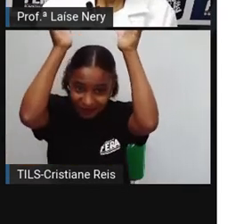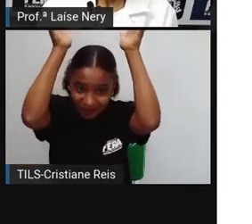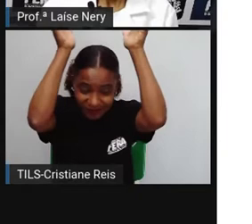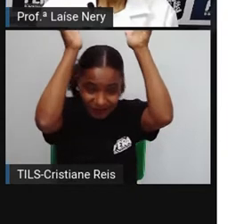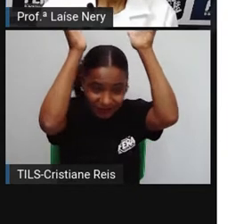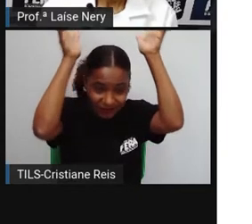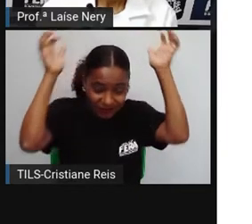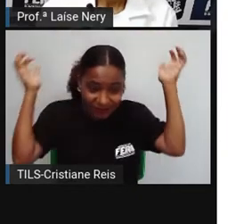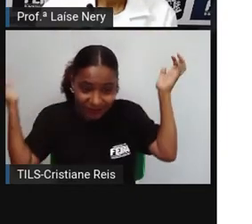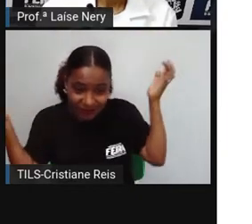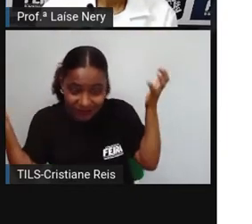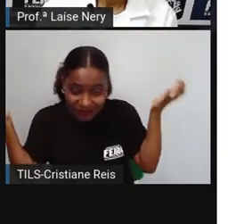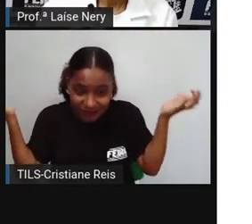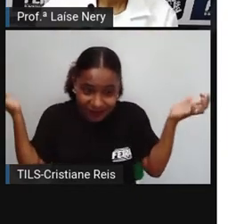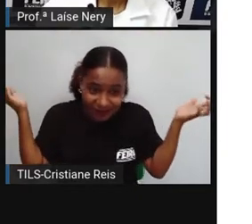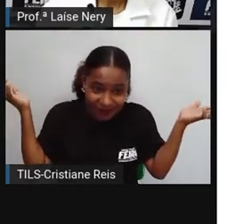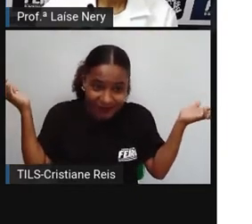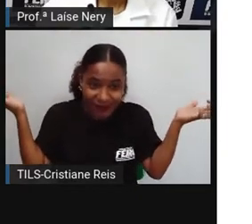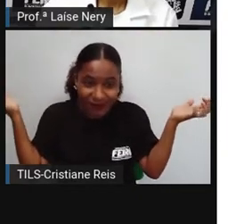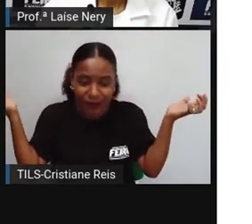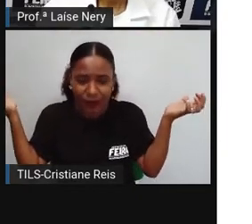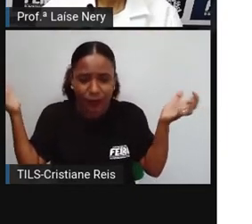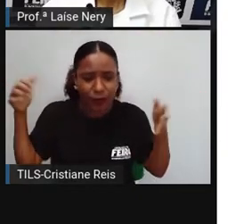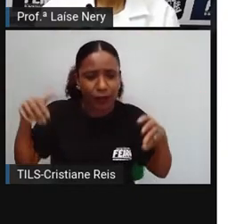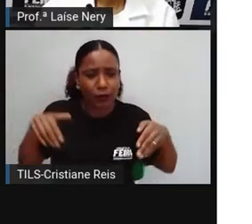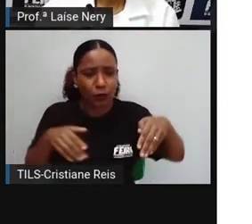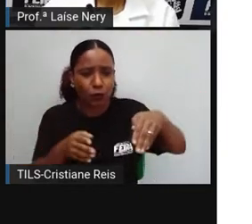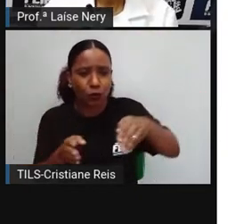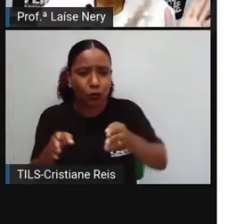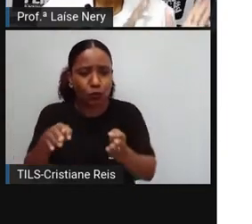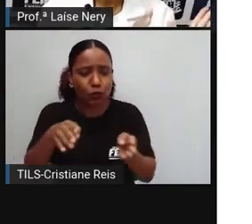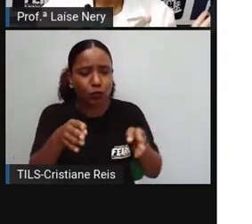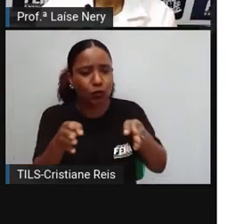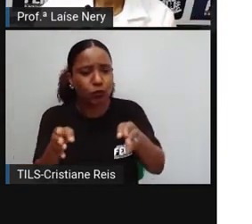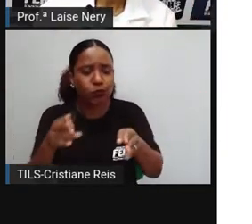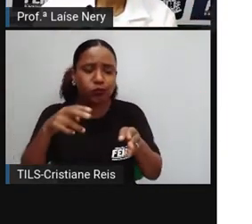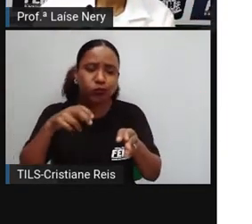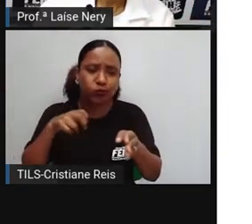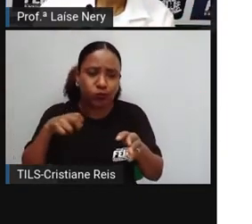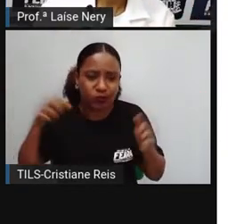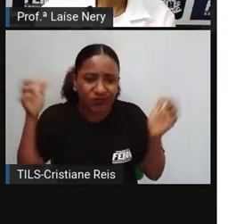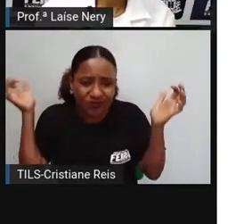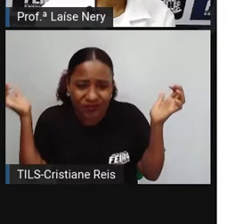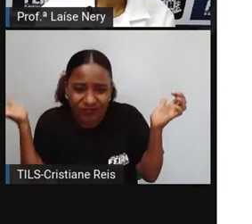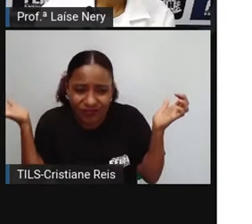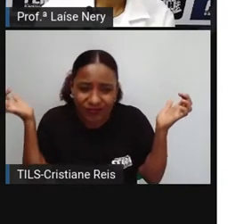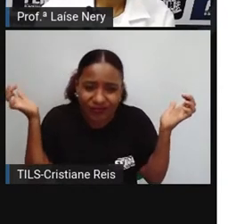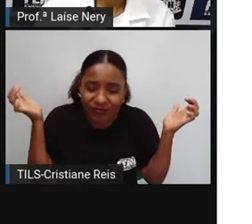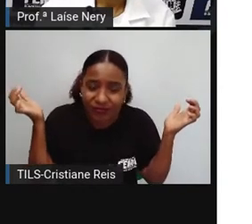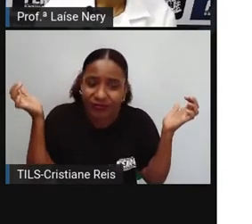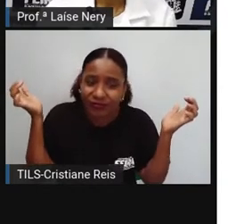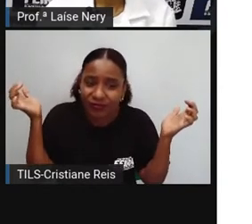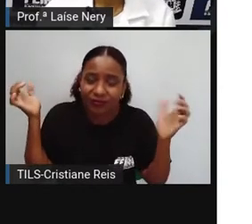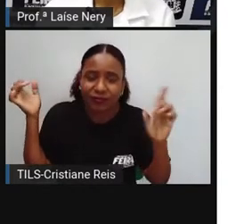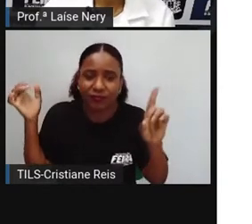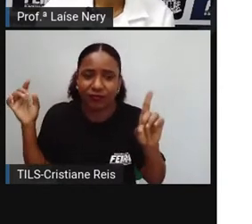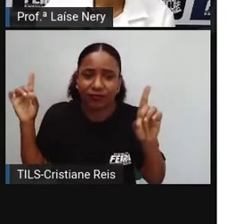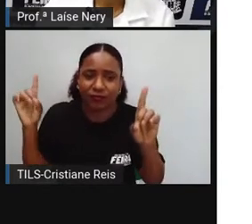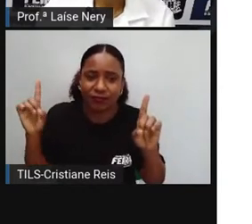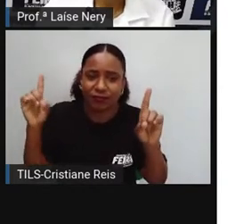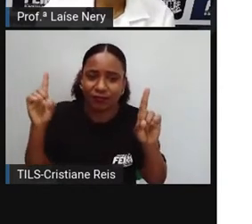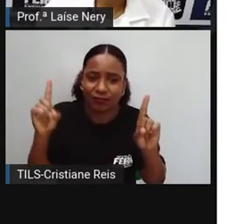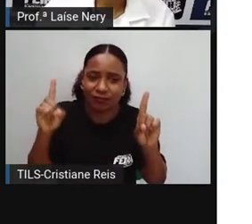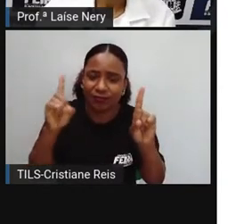Pelo caminho, encontrou um transeunte e perguntou, Cansado